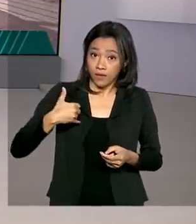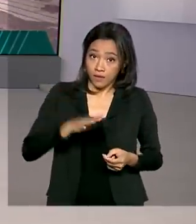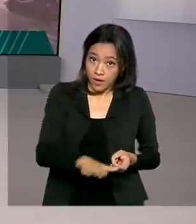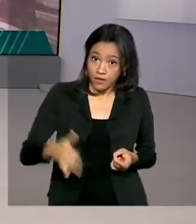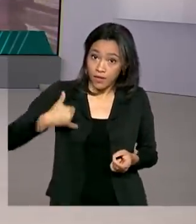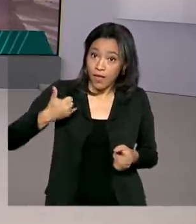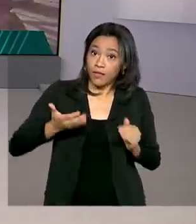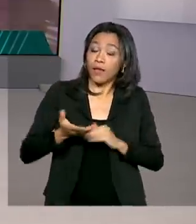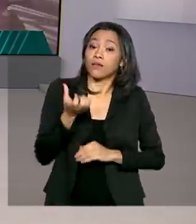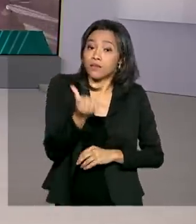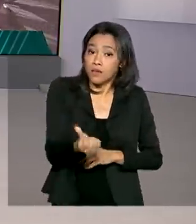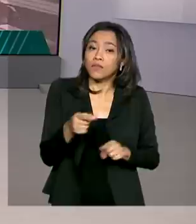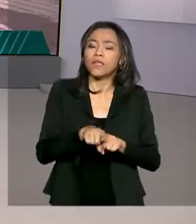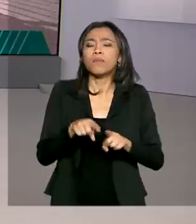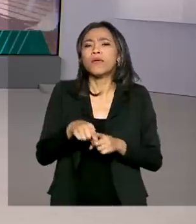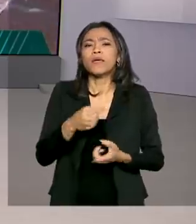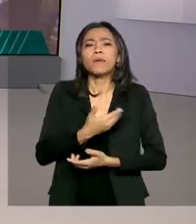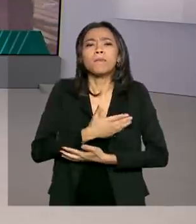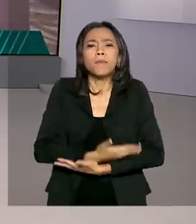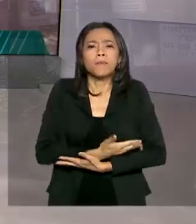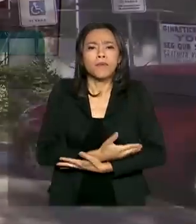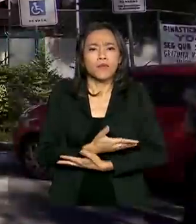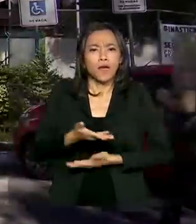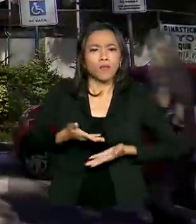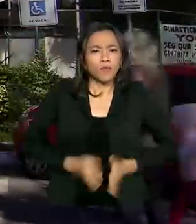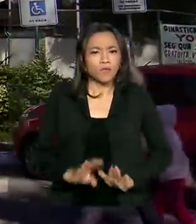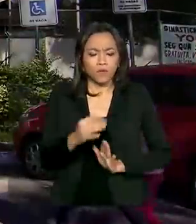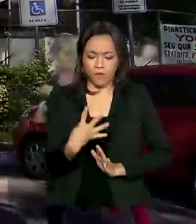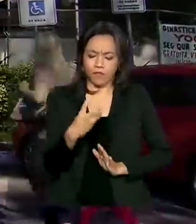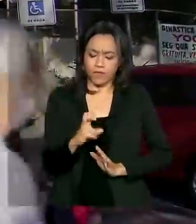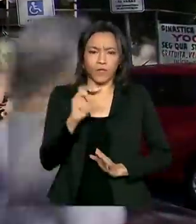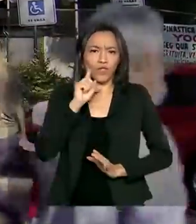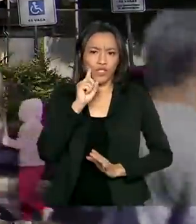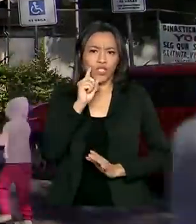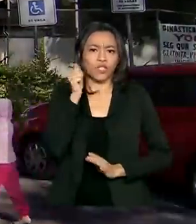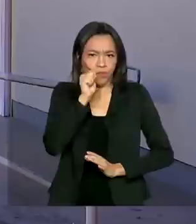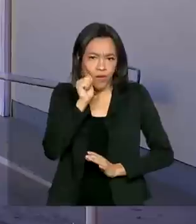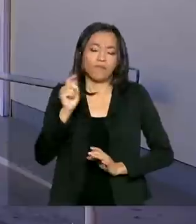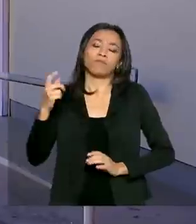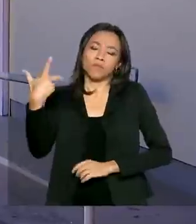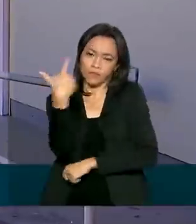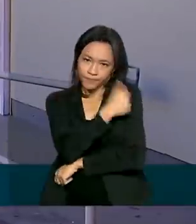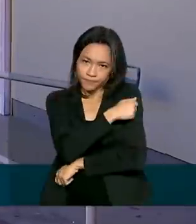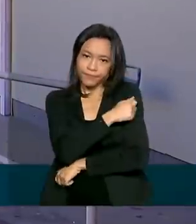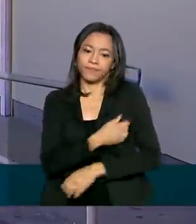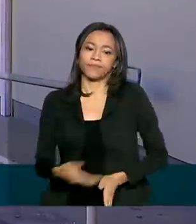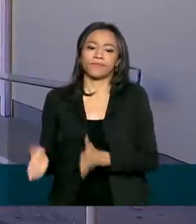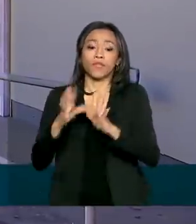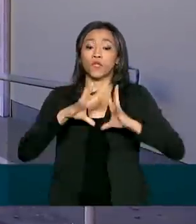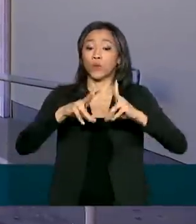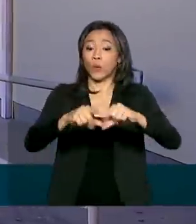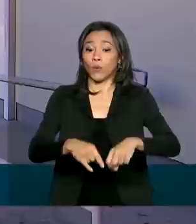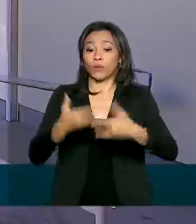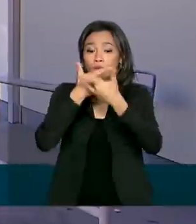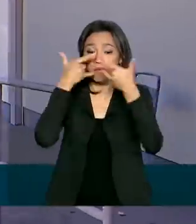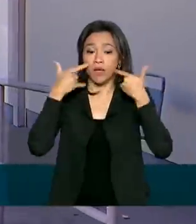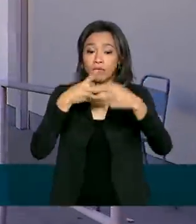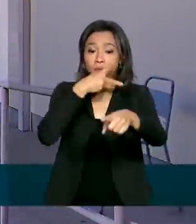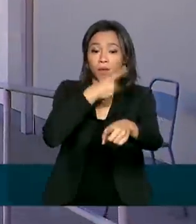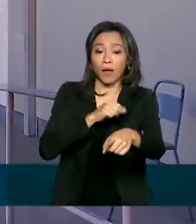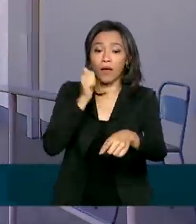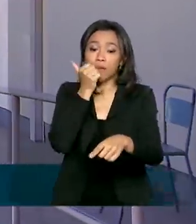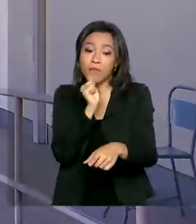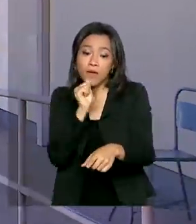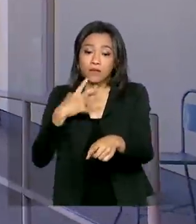mulheres que tiveram bebê até 45 dias. Todo mundo de máscara. Pais, mães,